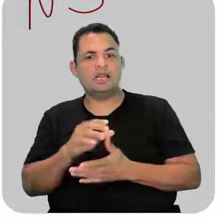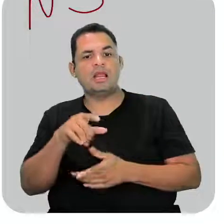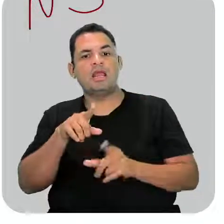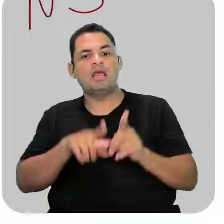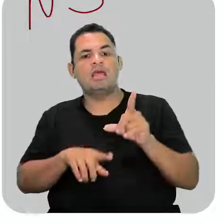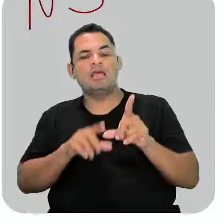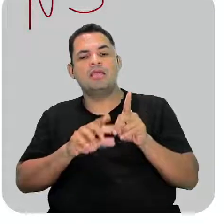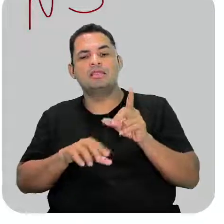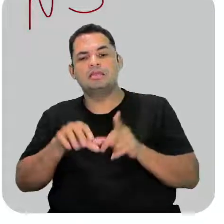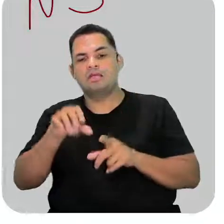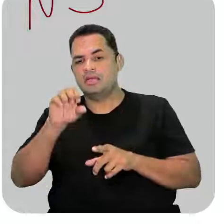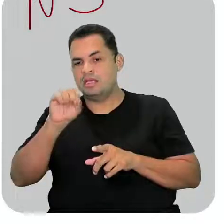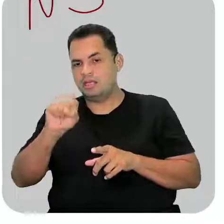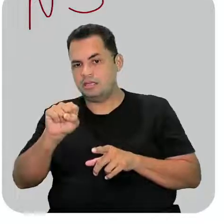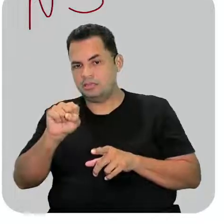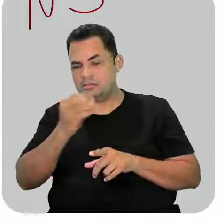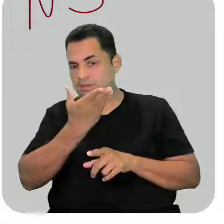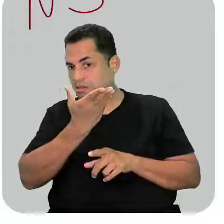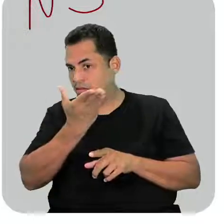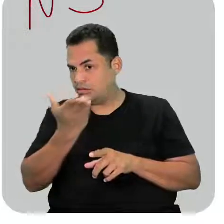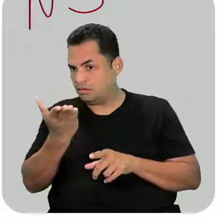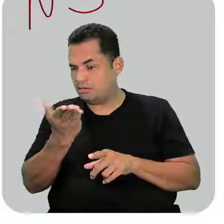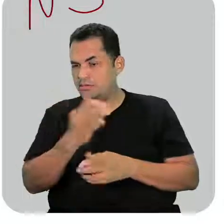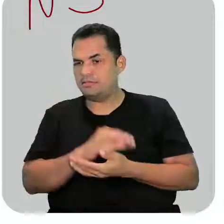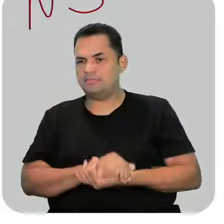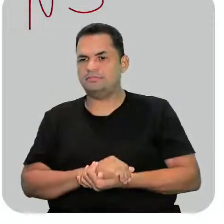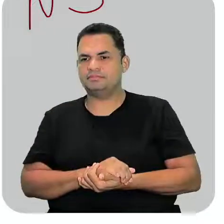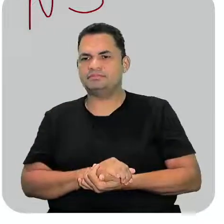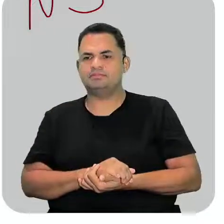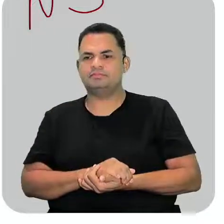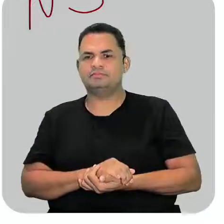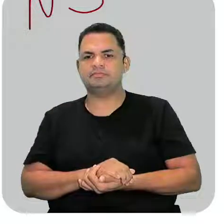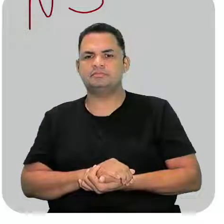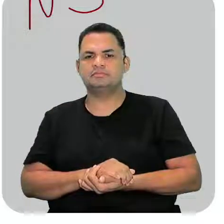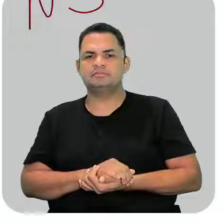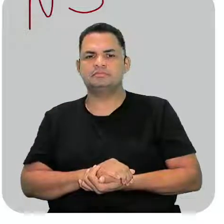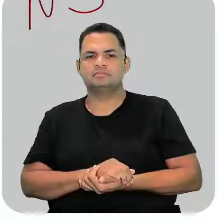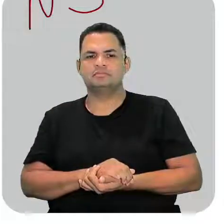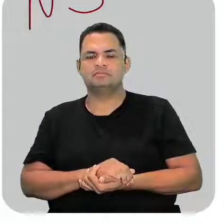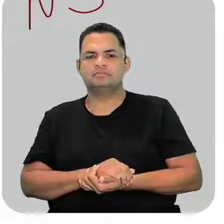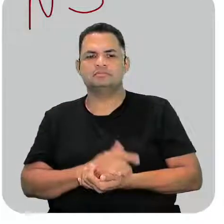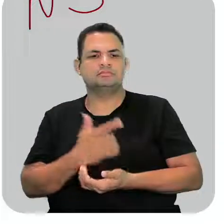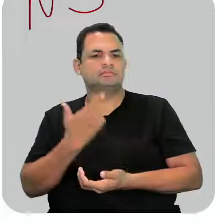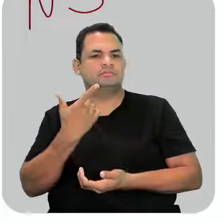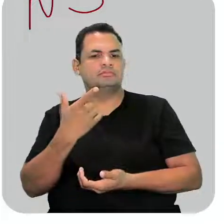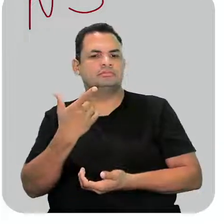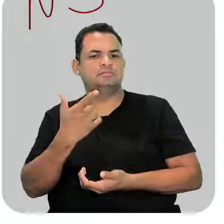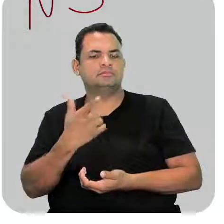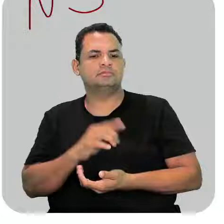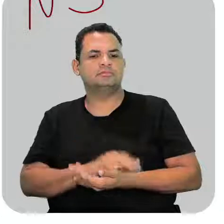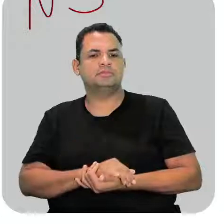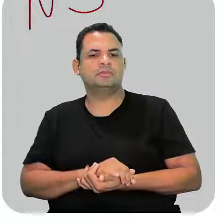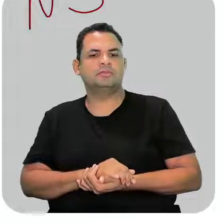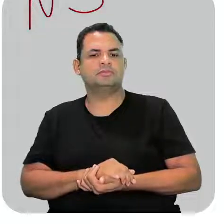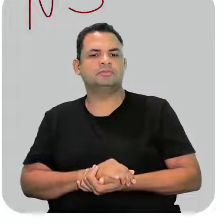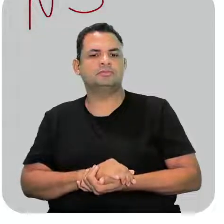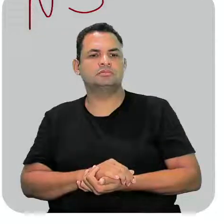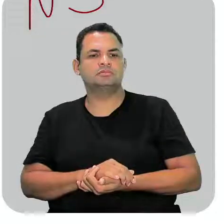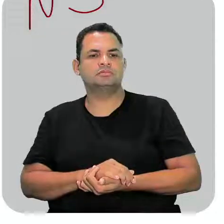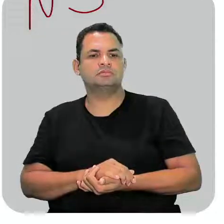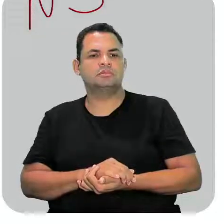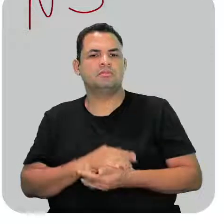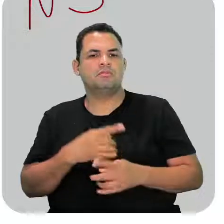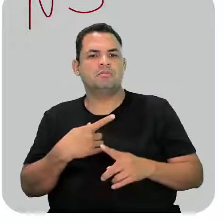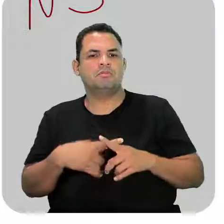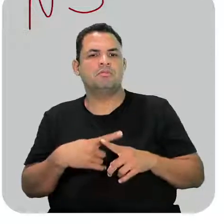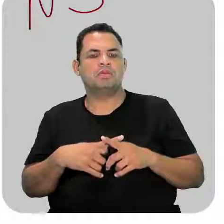S. Então, enxofre está aqui. Pra cá, nós não temos o radical propil, porque a gente tem ligação